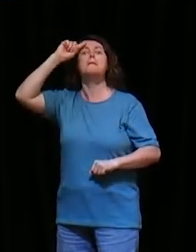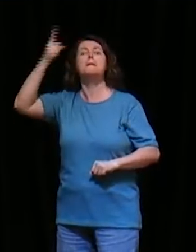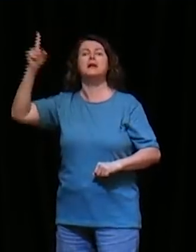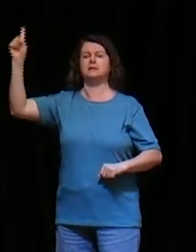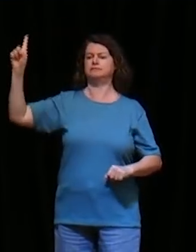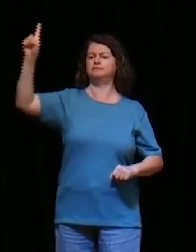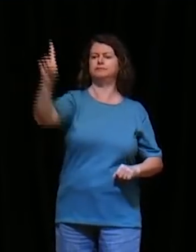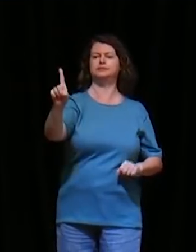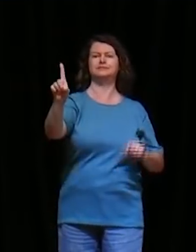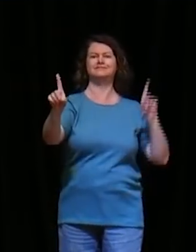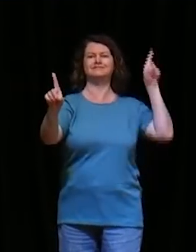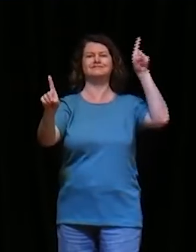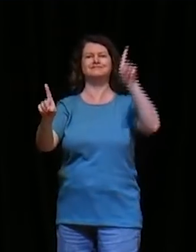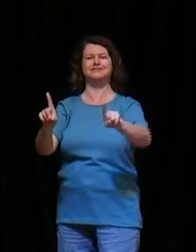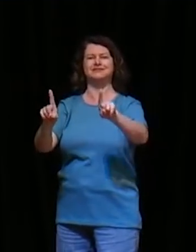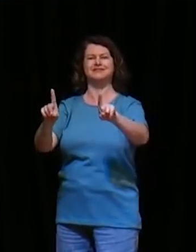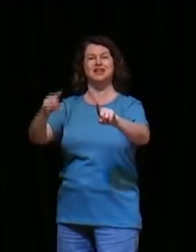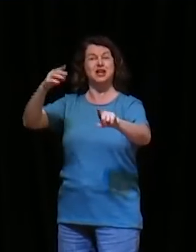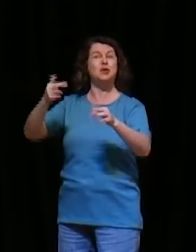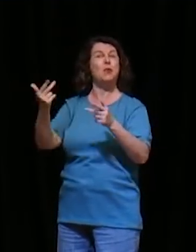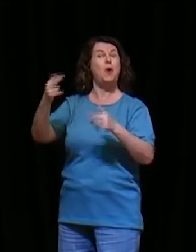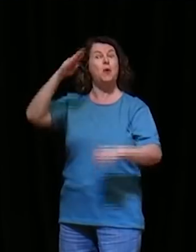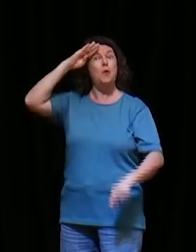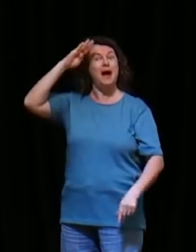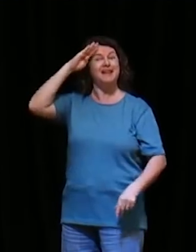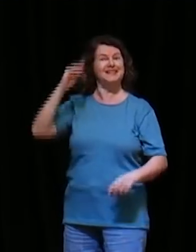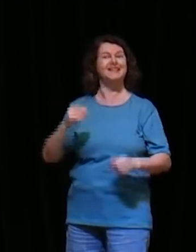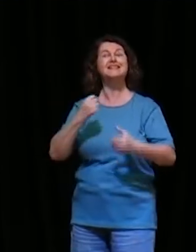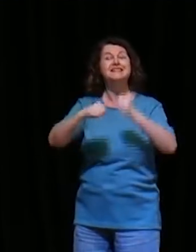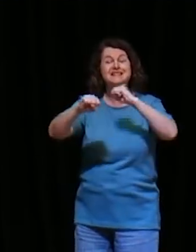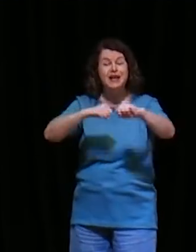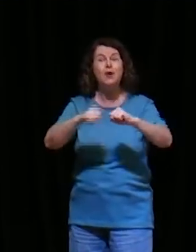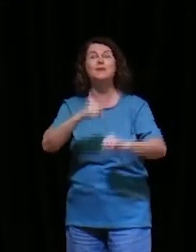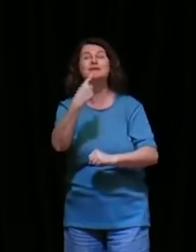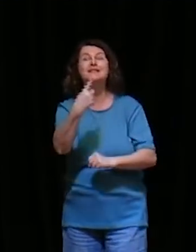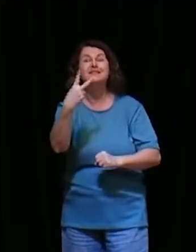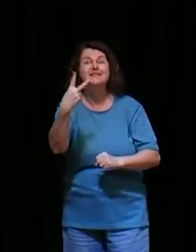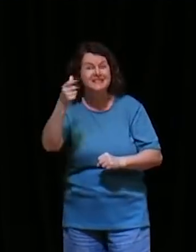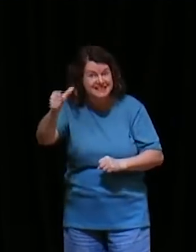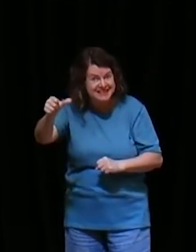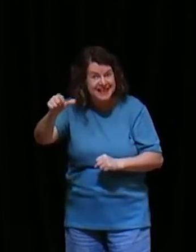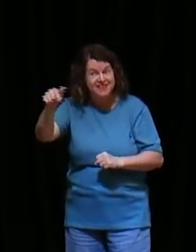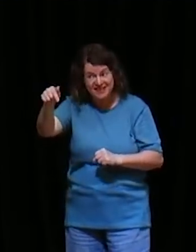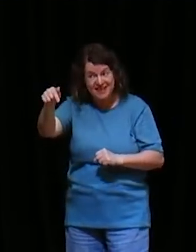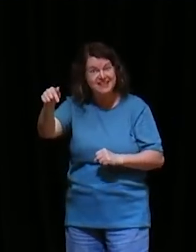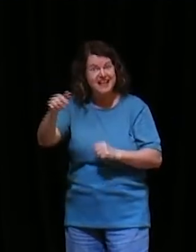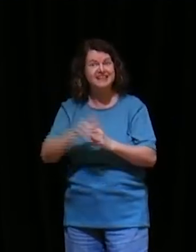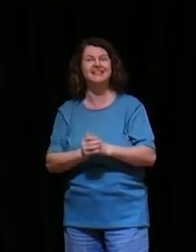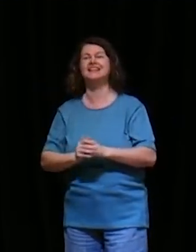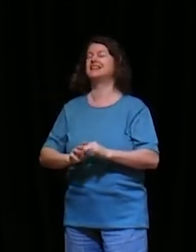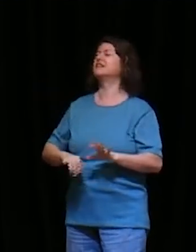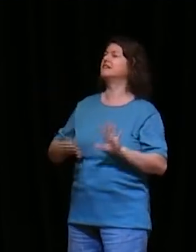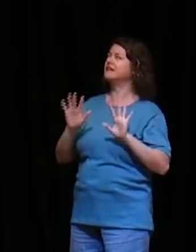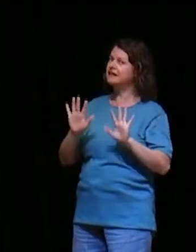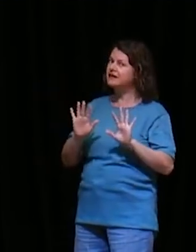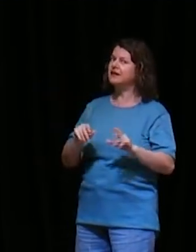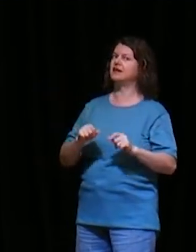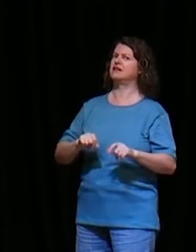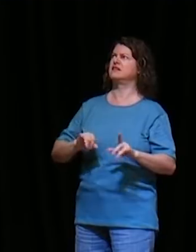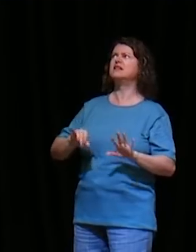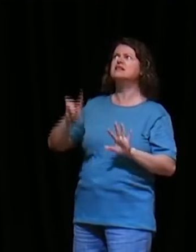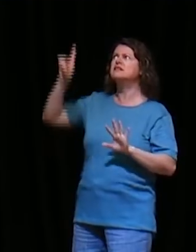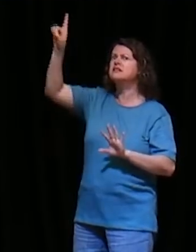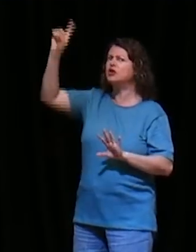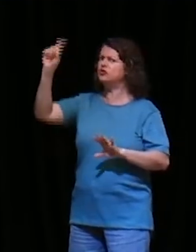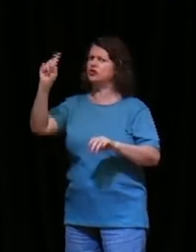127, ele anima a gente, ele fala assim, se o Senhor não guardar a cidade, vão vigir o sentinela, ele não